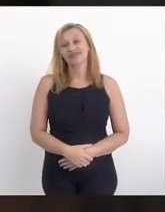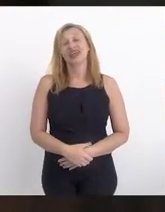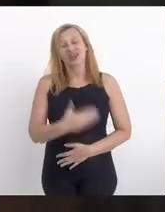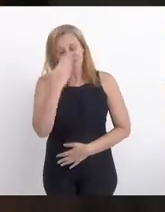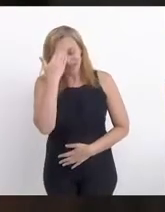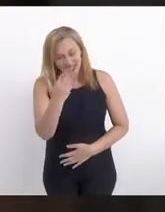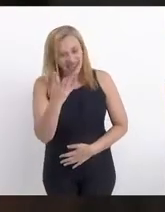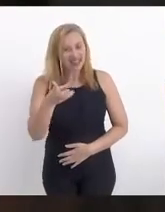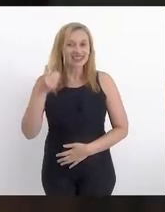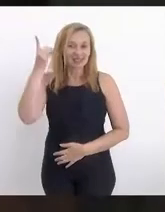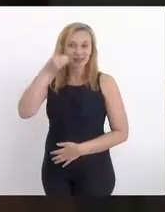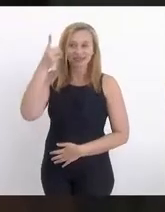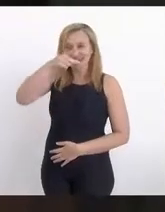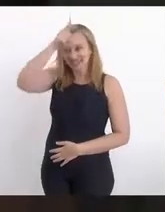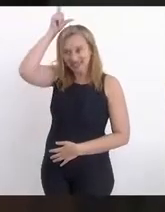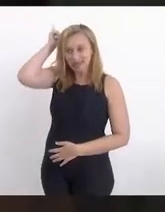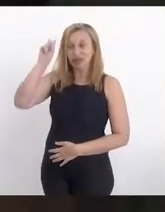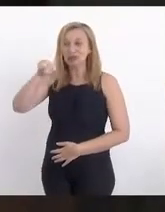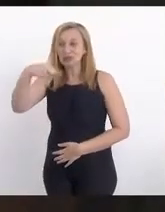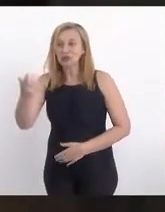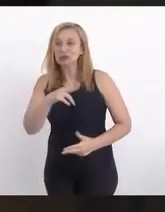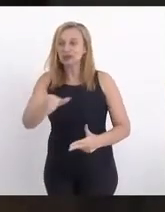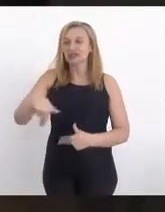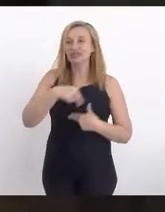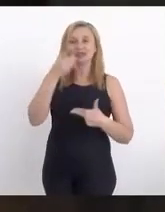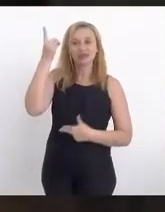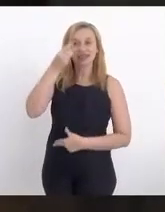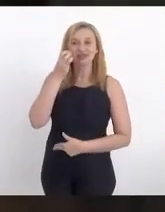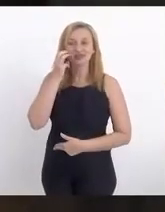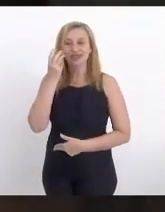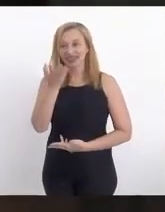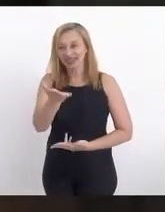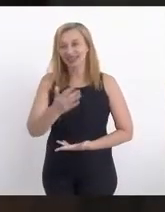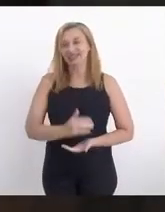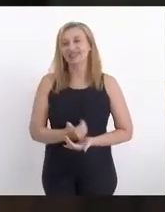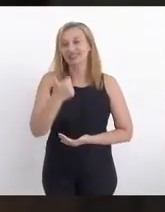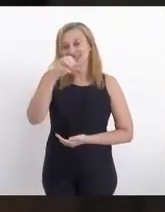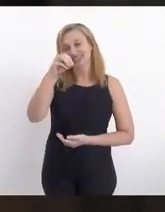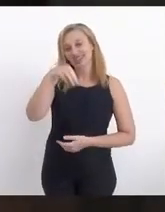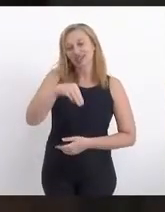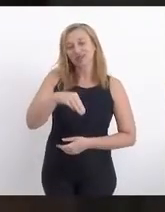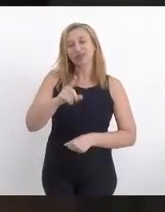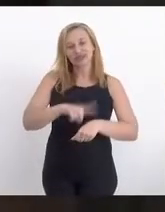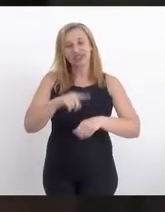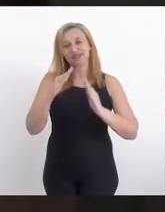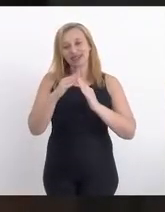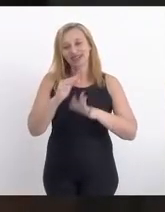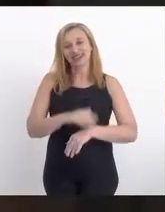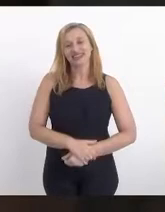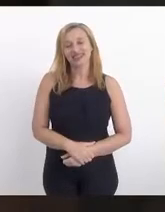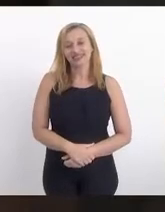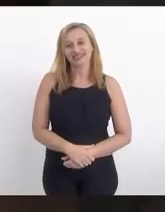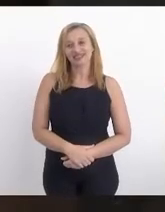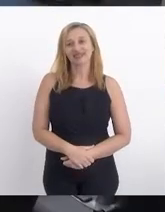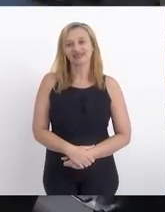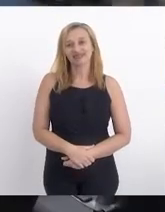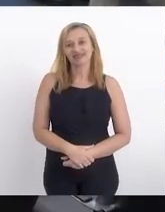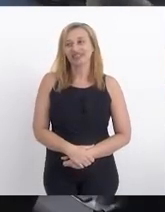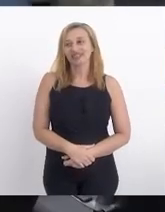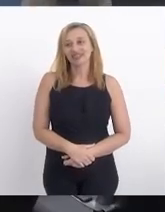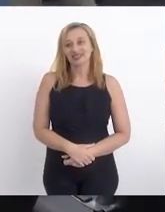Obrigada, deputado. Próximo orador escrito é o novo deputado Valdeque Carneiro. Vossa Excelência dispõe de dez minutos no tempo regimental.